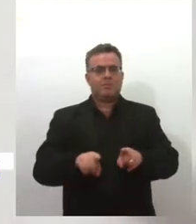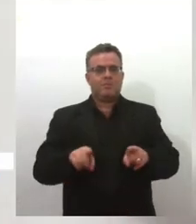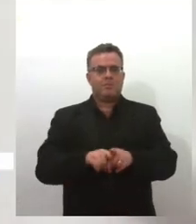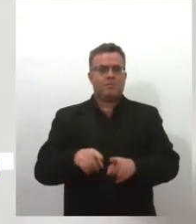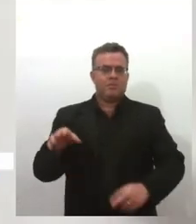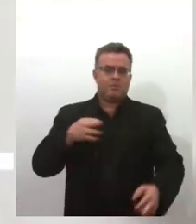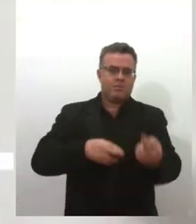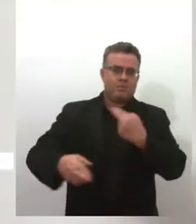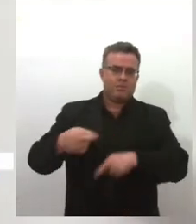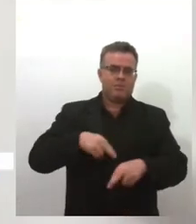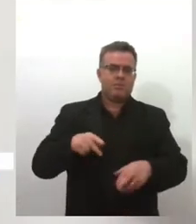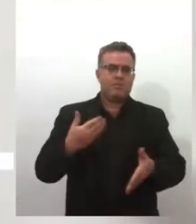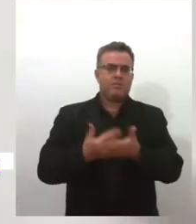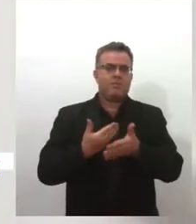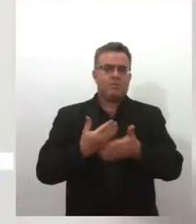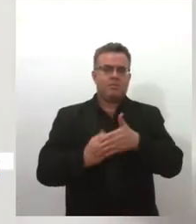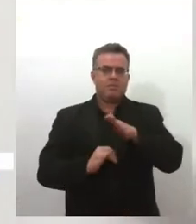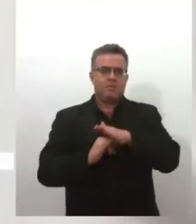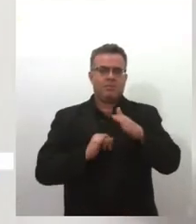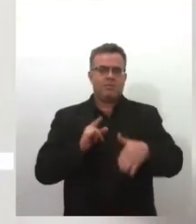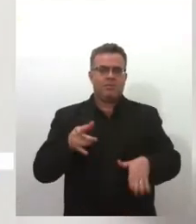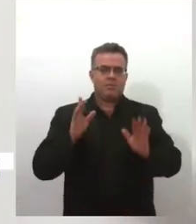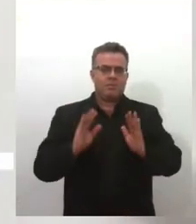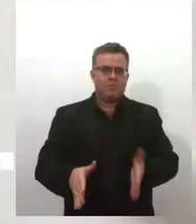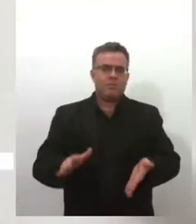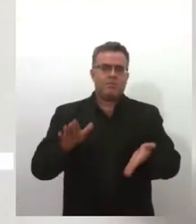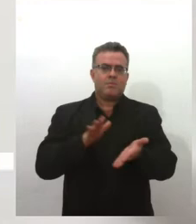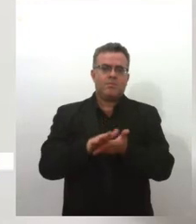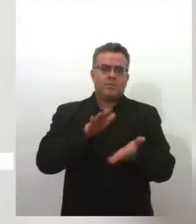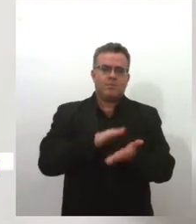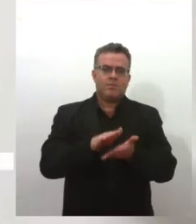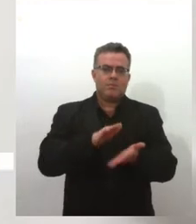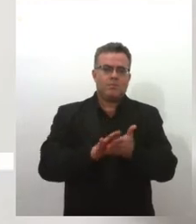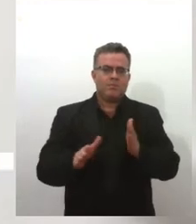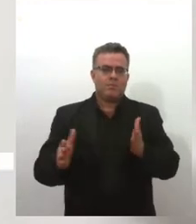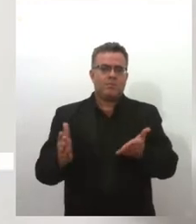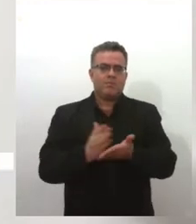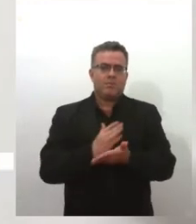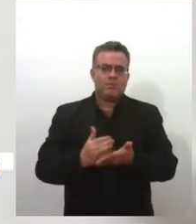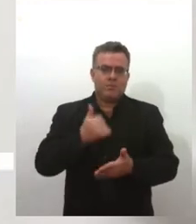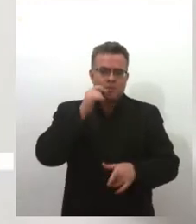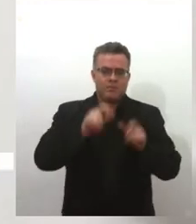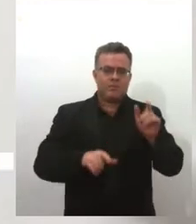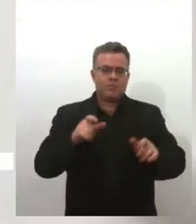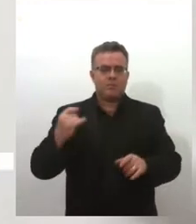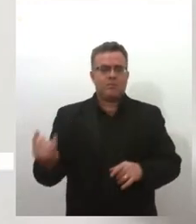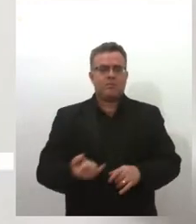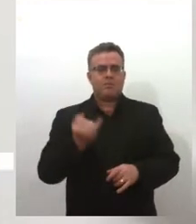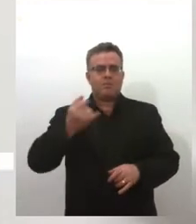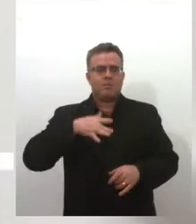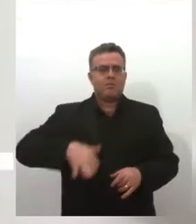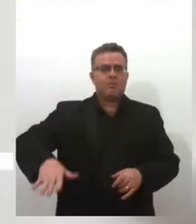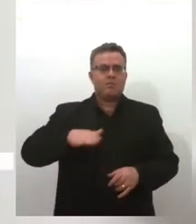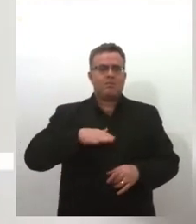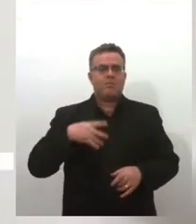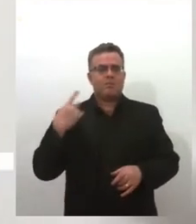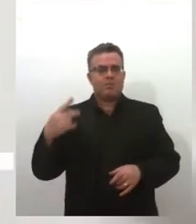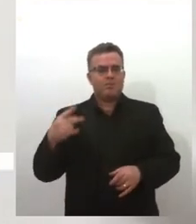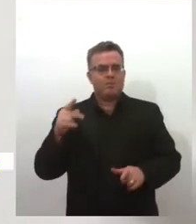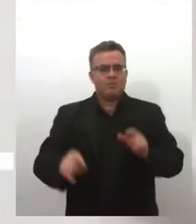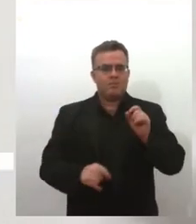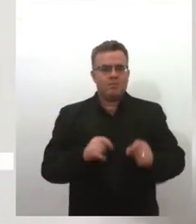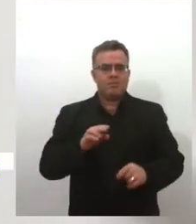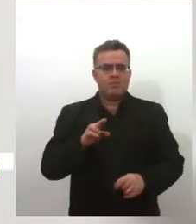instituto, e ela chegou a publicar nesse instituto também, com mulheres importantes lá do próprio instituto, que era da